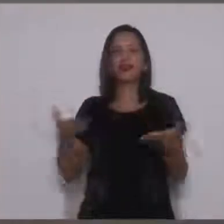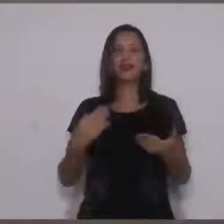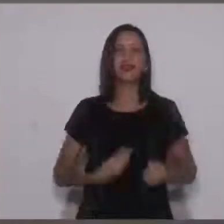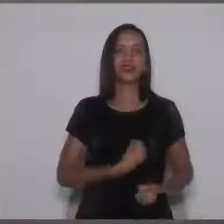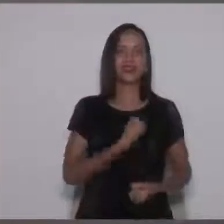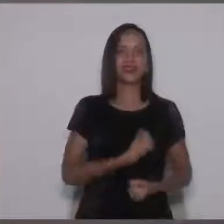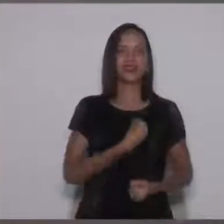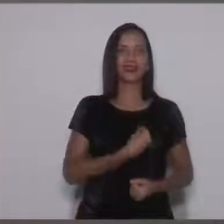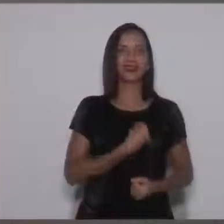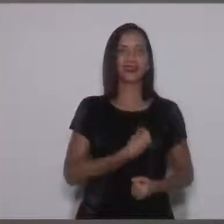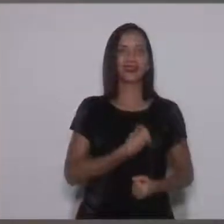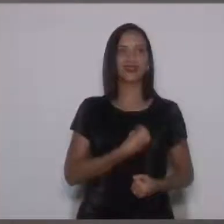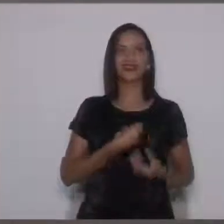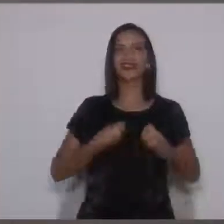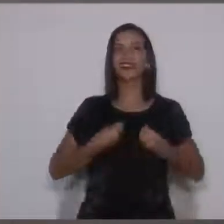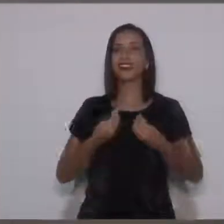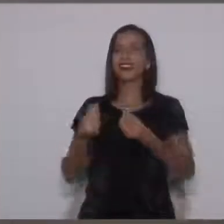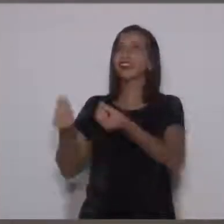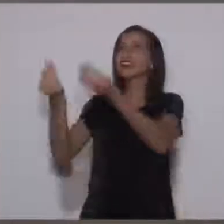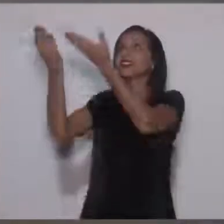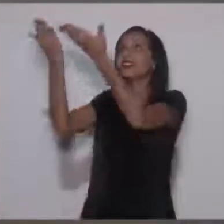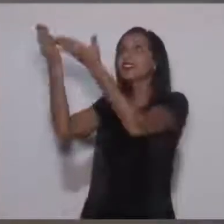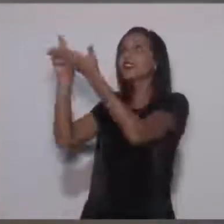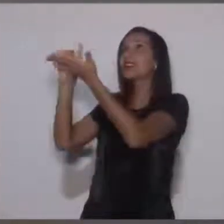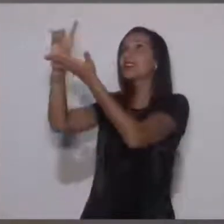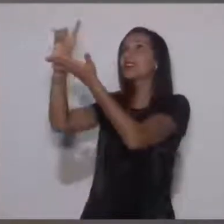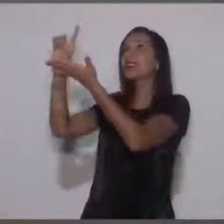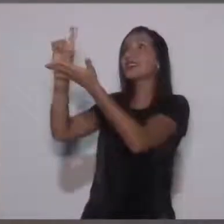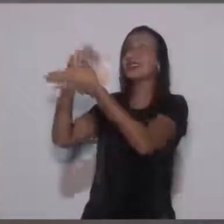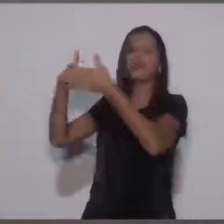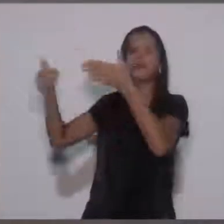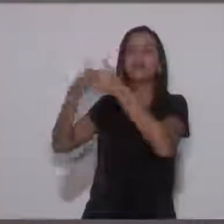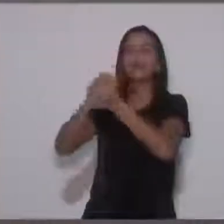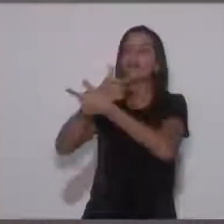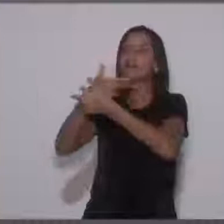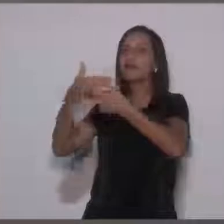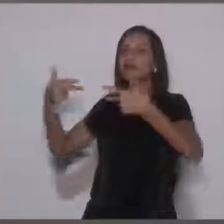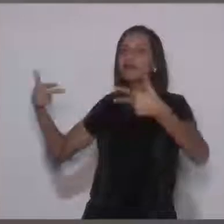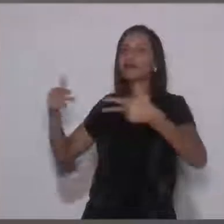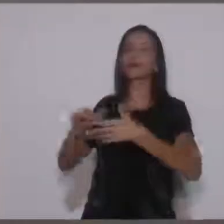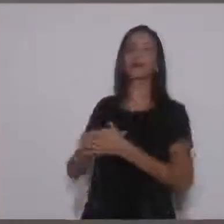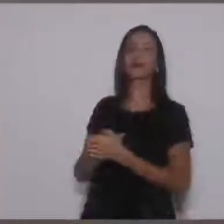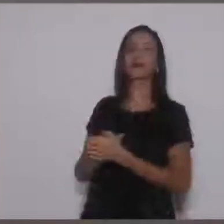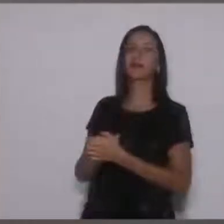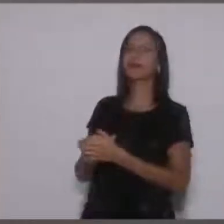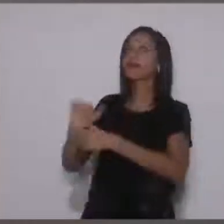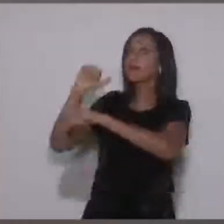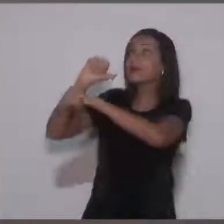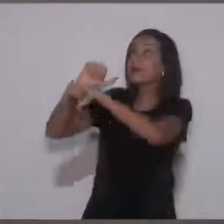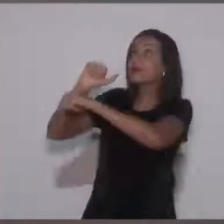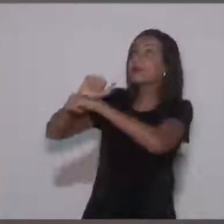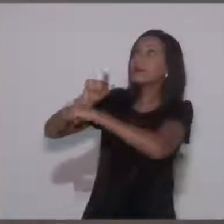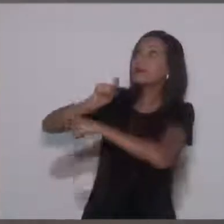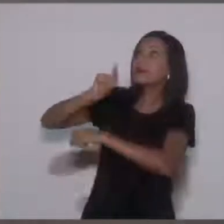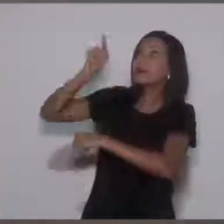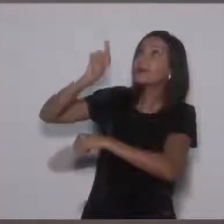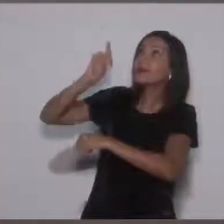do que entregarmos nas mãos de Deus qualquer causa e esperarmos dele